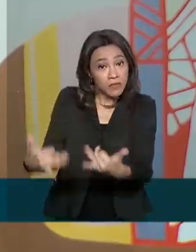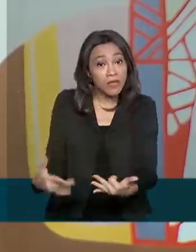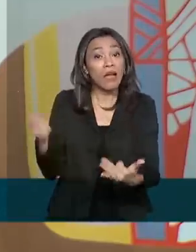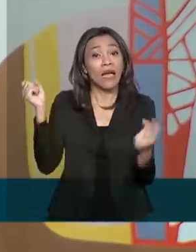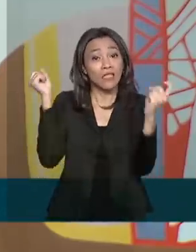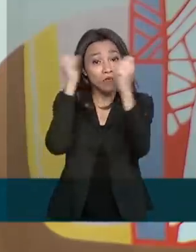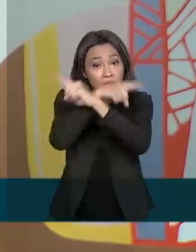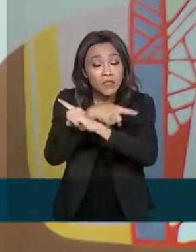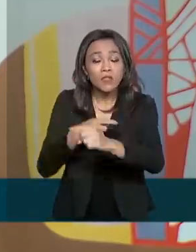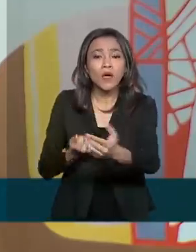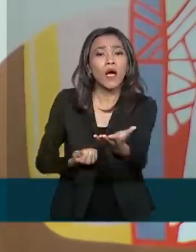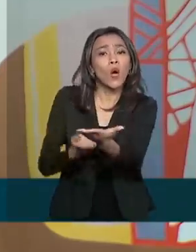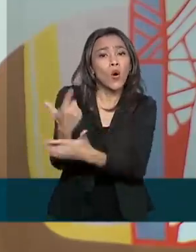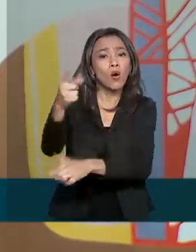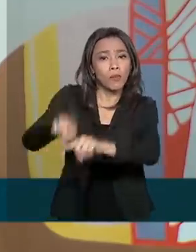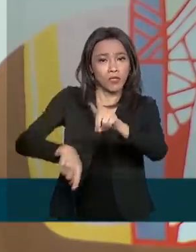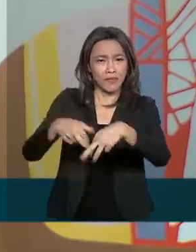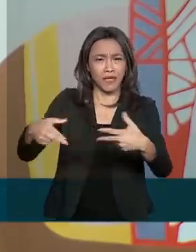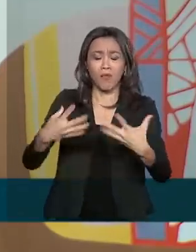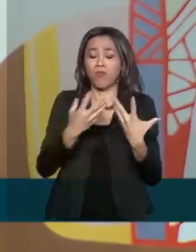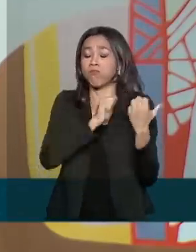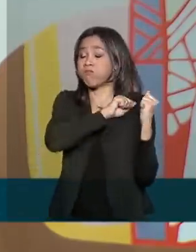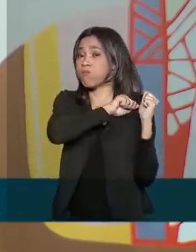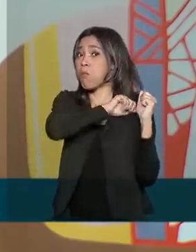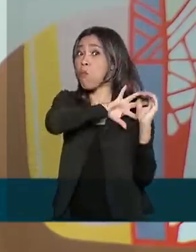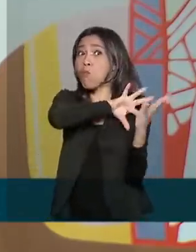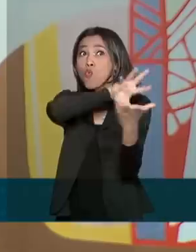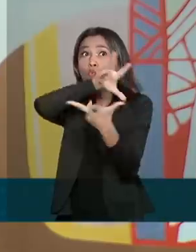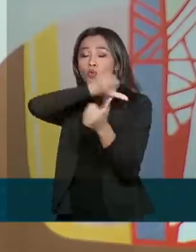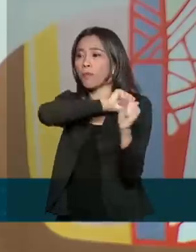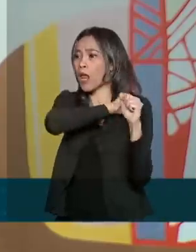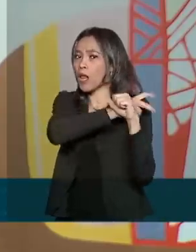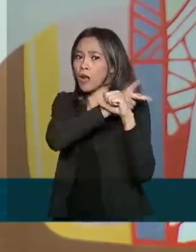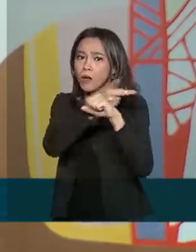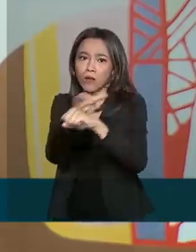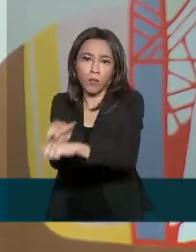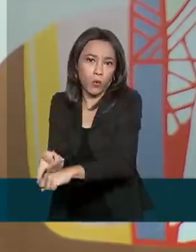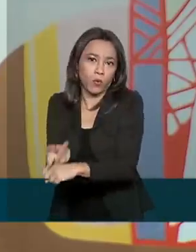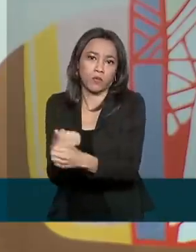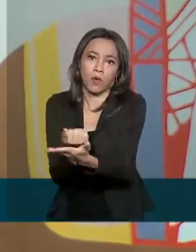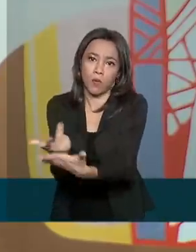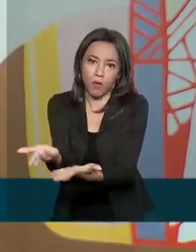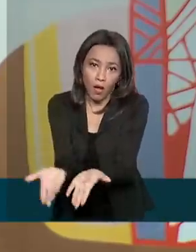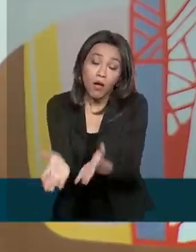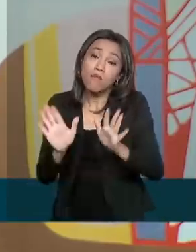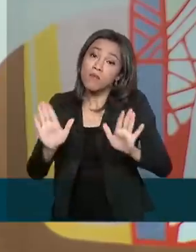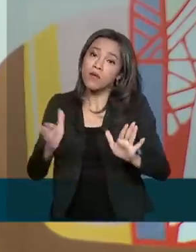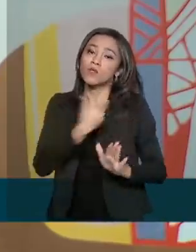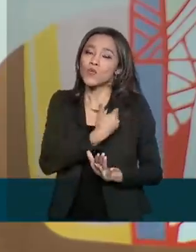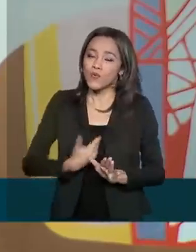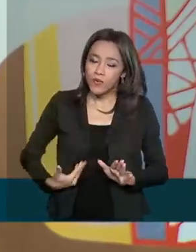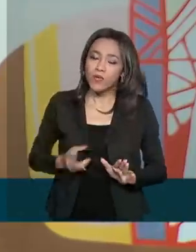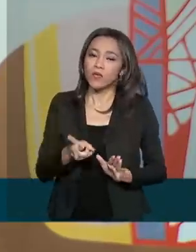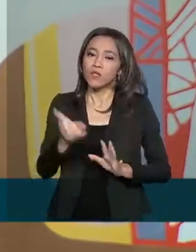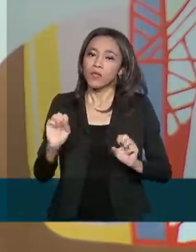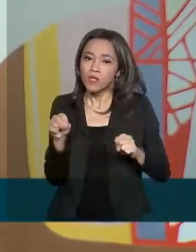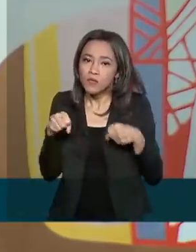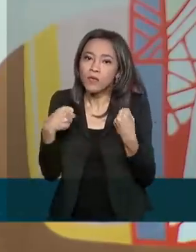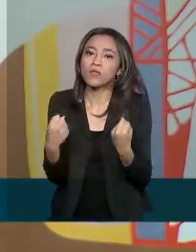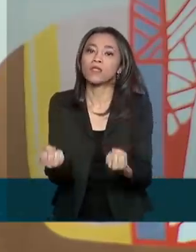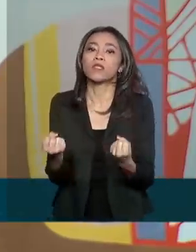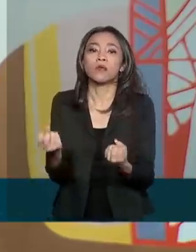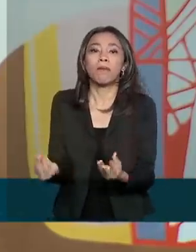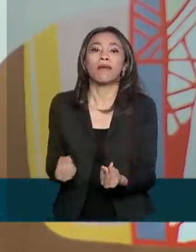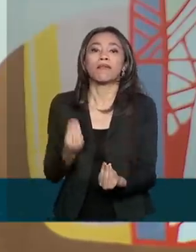a compra desses equipamentos por causa da procura mundial pelos respiradores. Mas o governo continua se esforçando para a